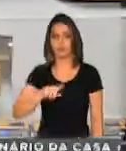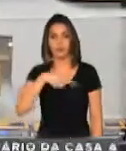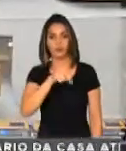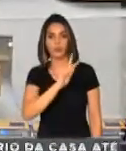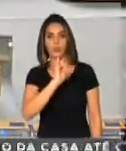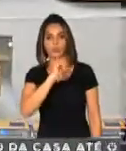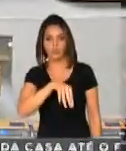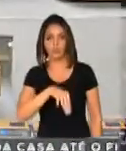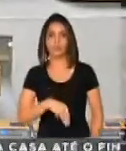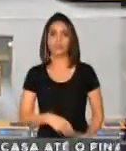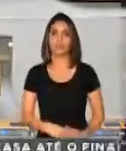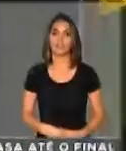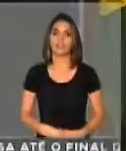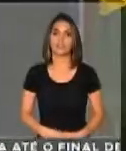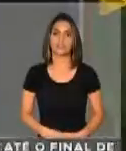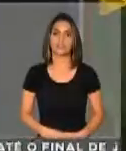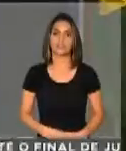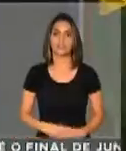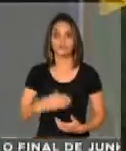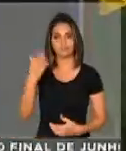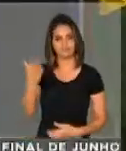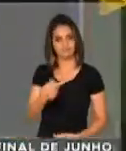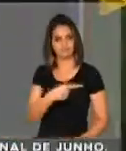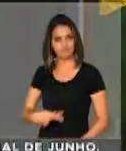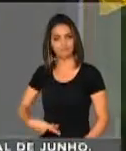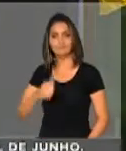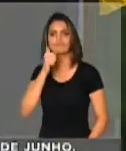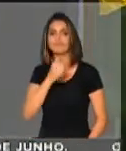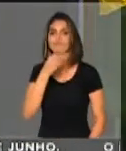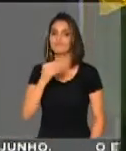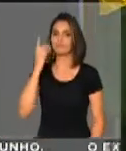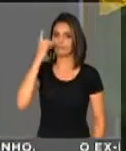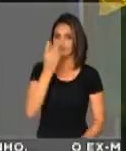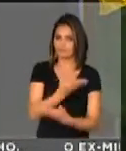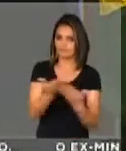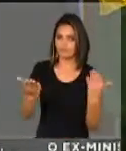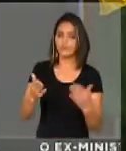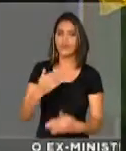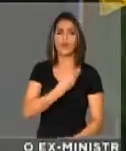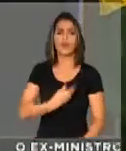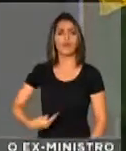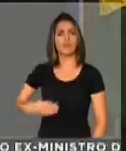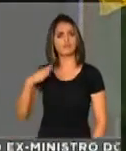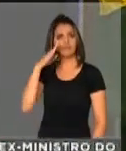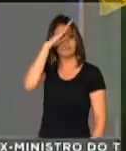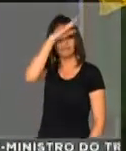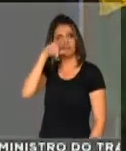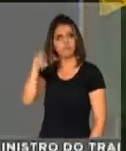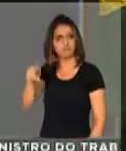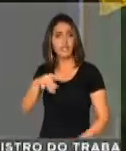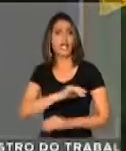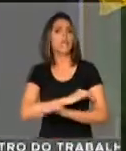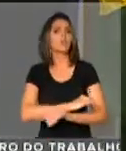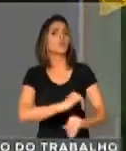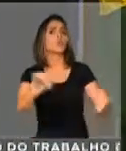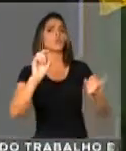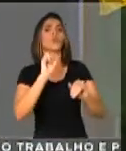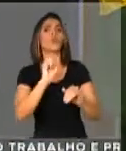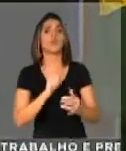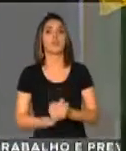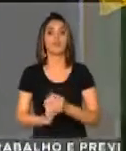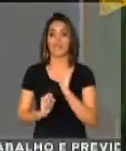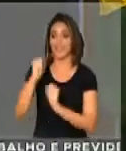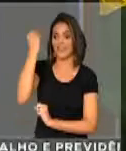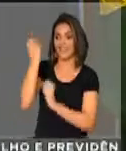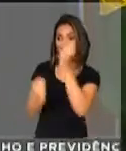Senhora Presidente, senhores, senhores deputados, o governo Bolsonaro anunciou hoje que venderá quatro